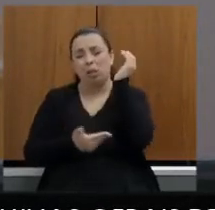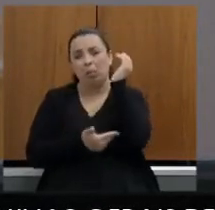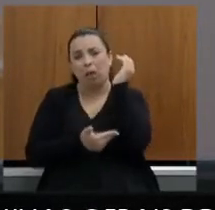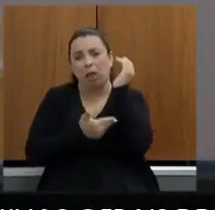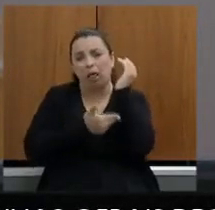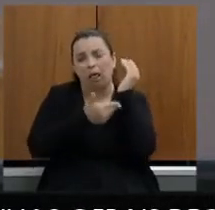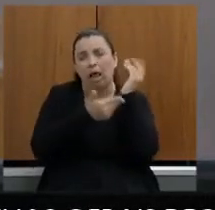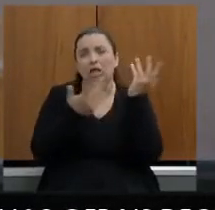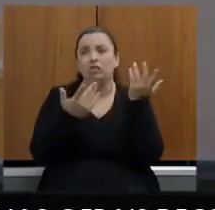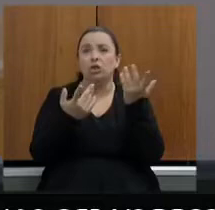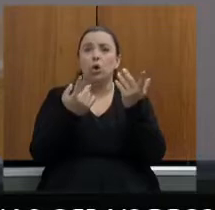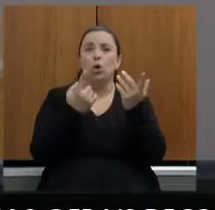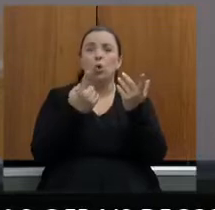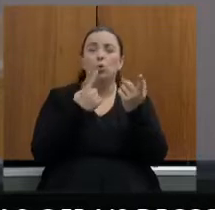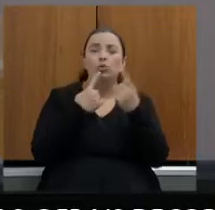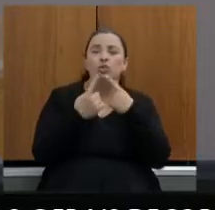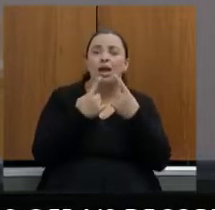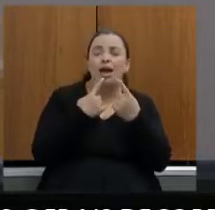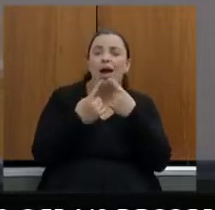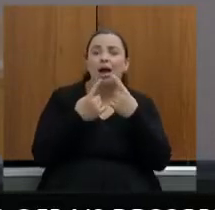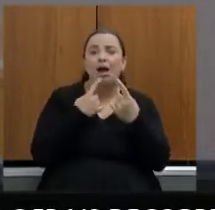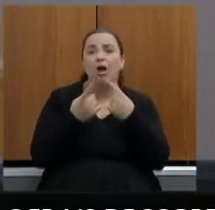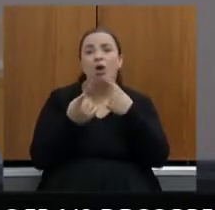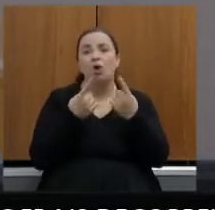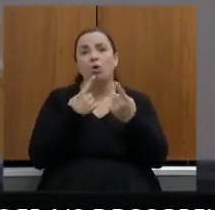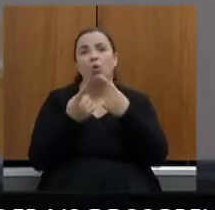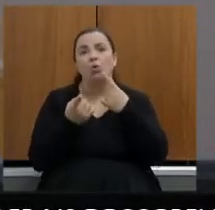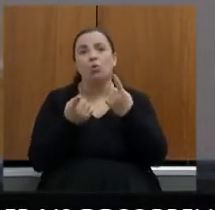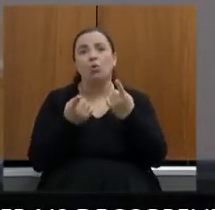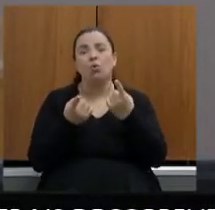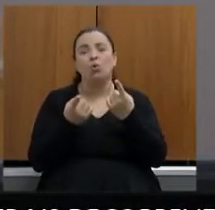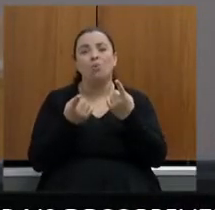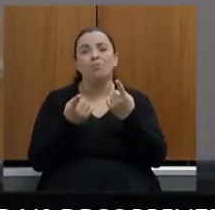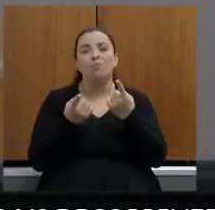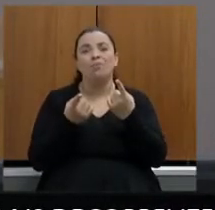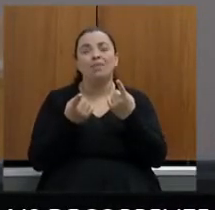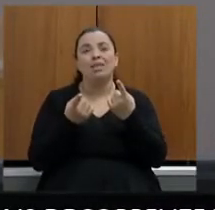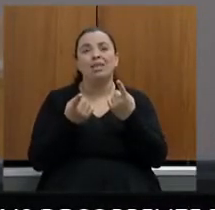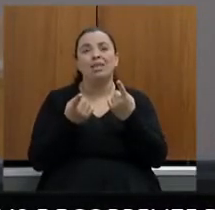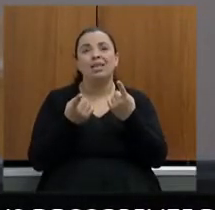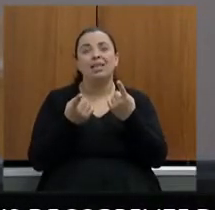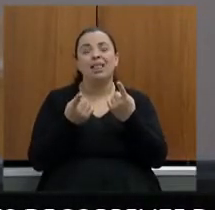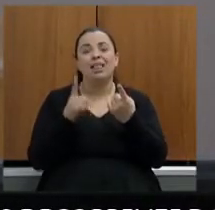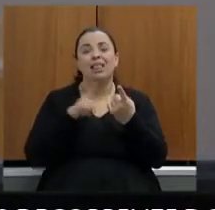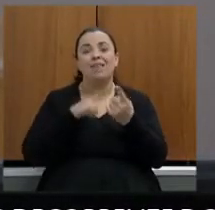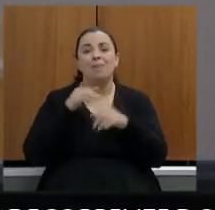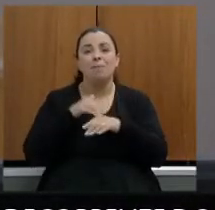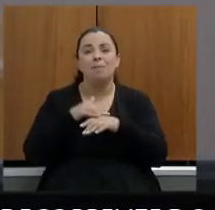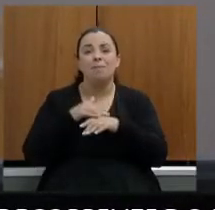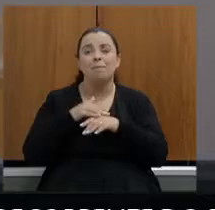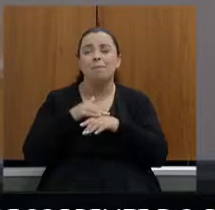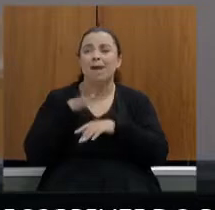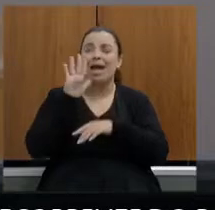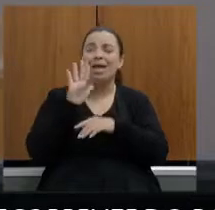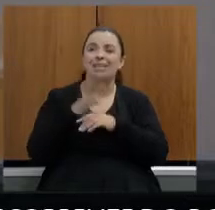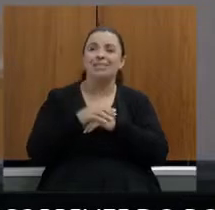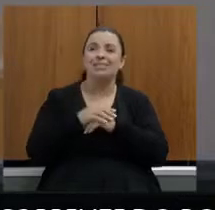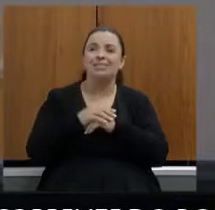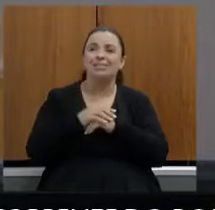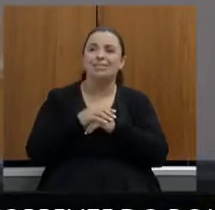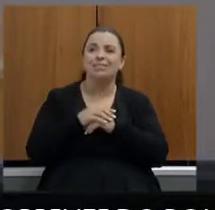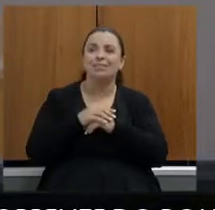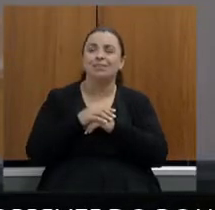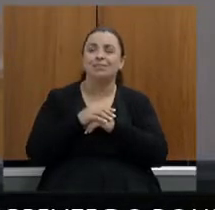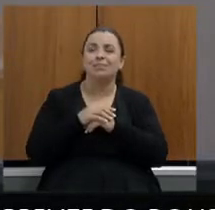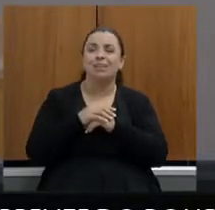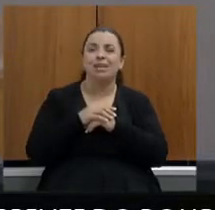diálogo a dialética fosse preponderar-se para que essas pessoas